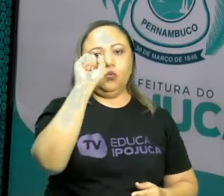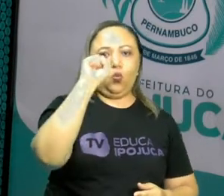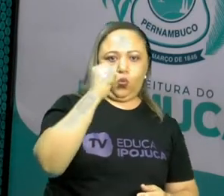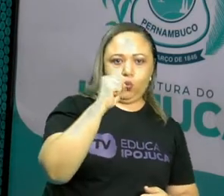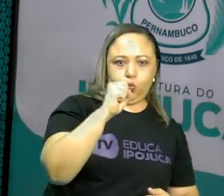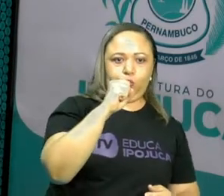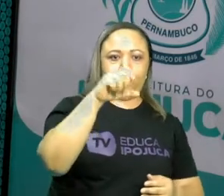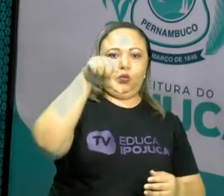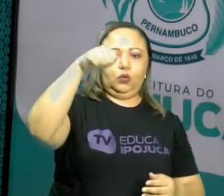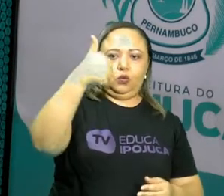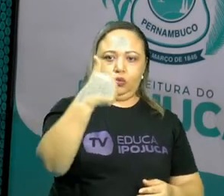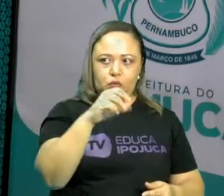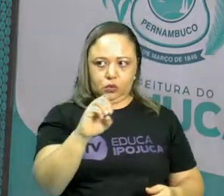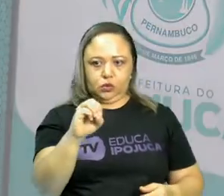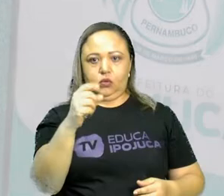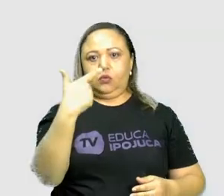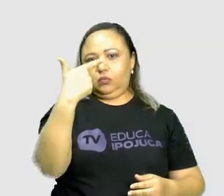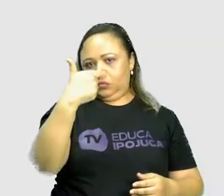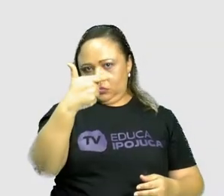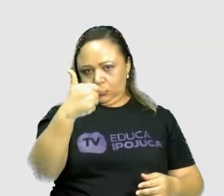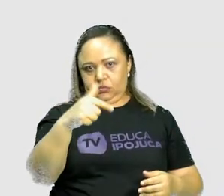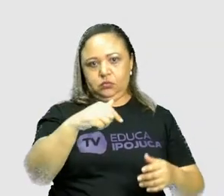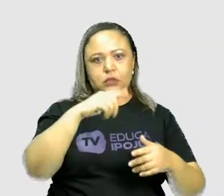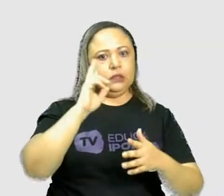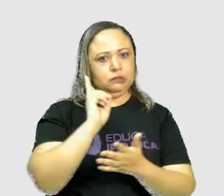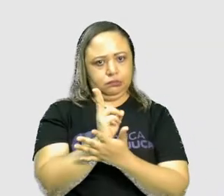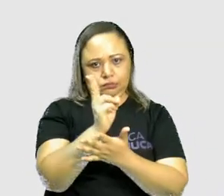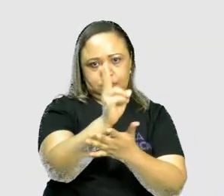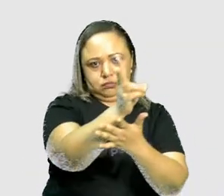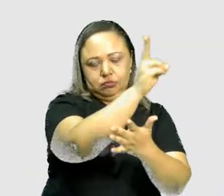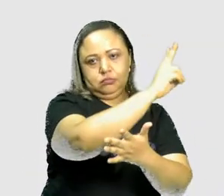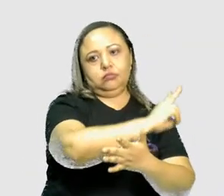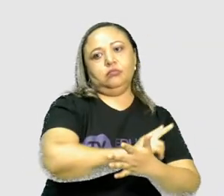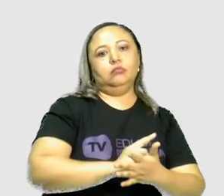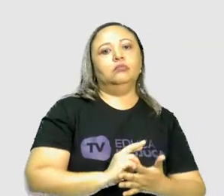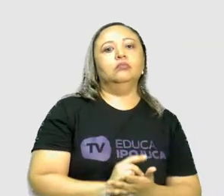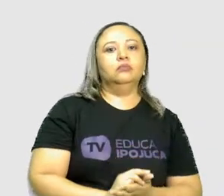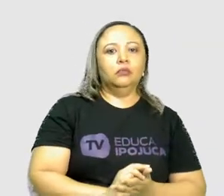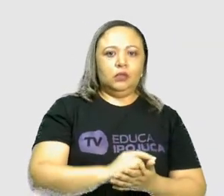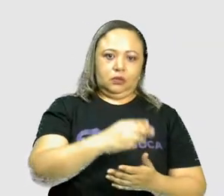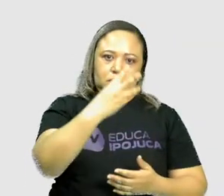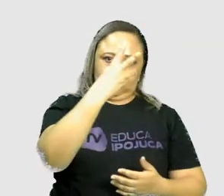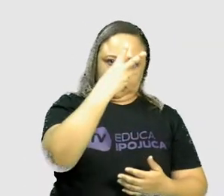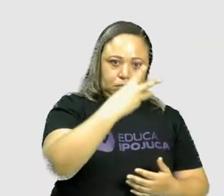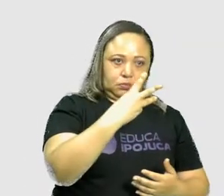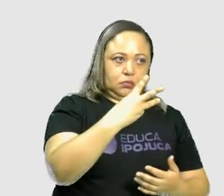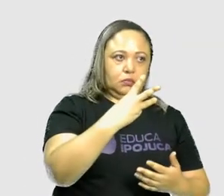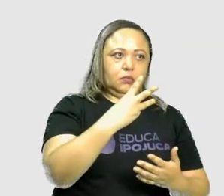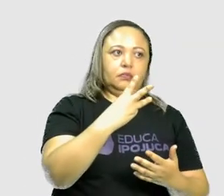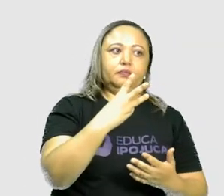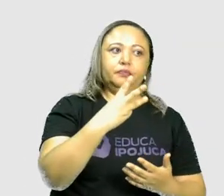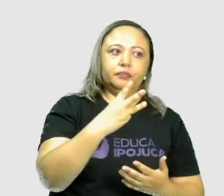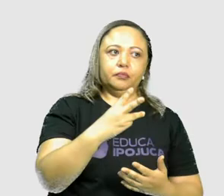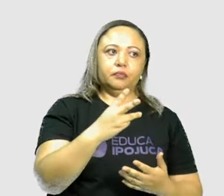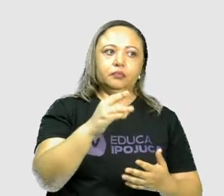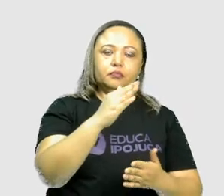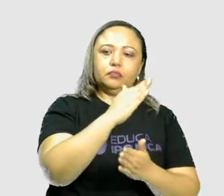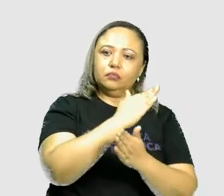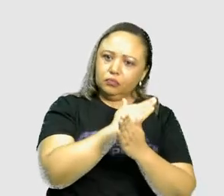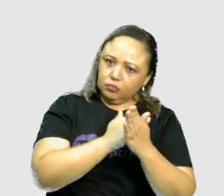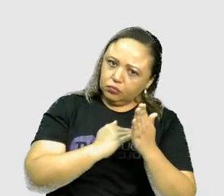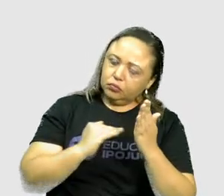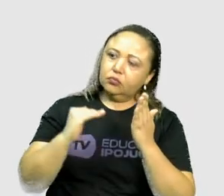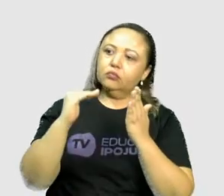o 8, o 10, o 12 e assim por diante. Já o 3 vão ser todos